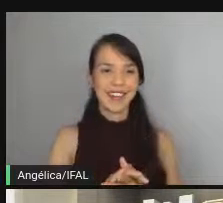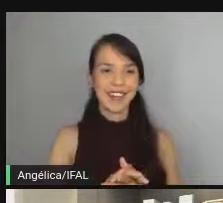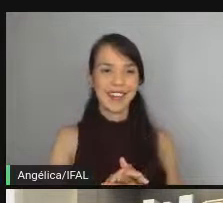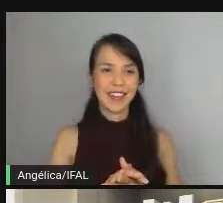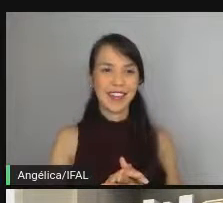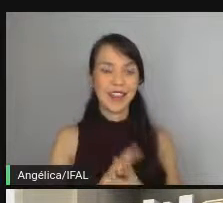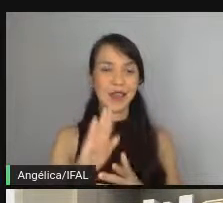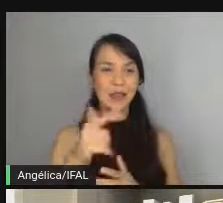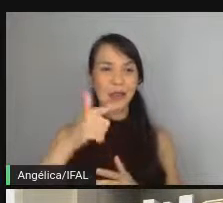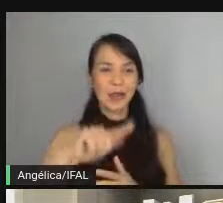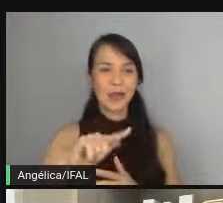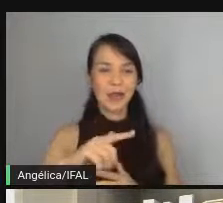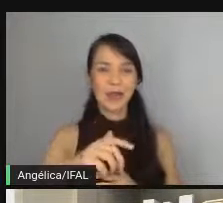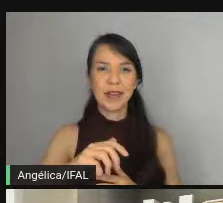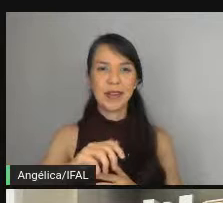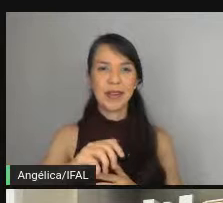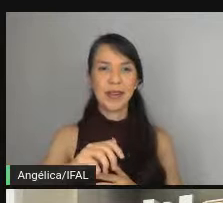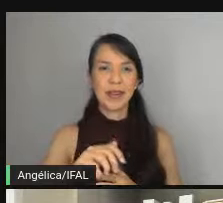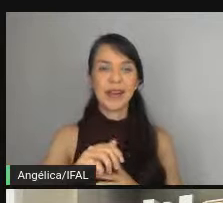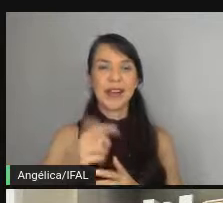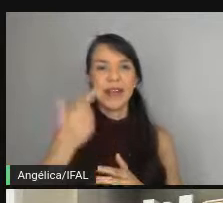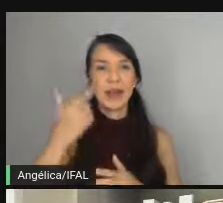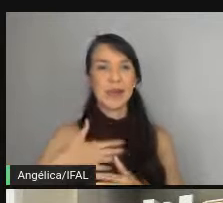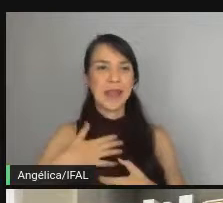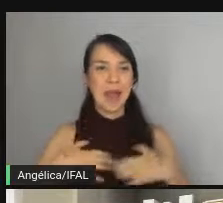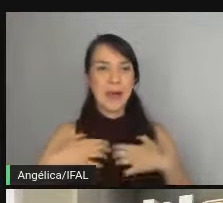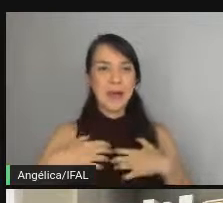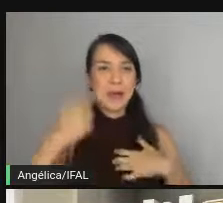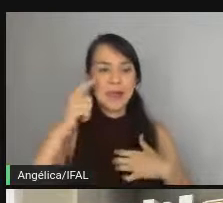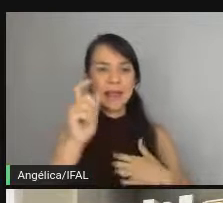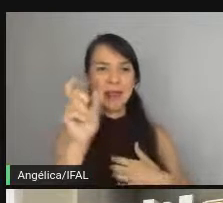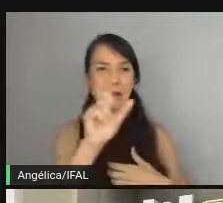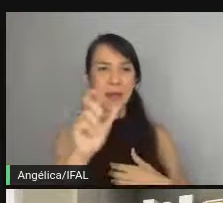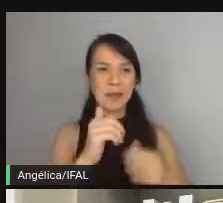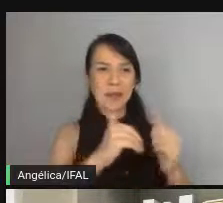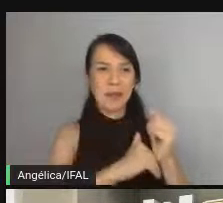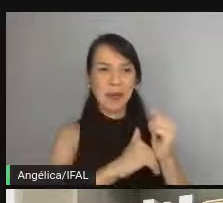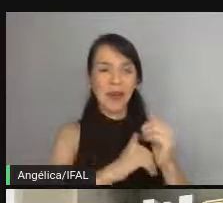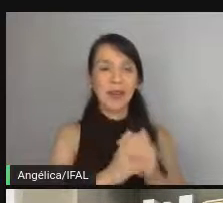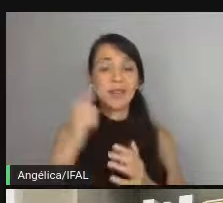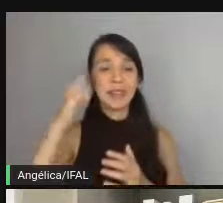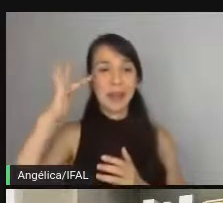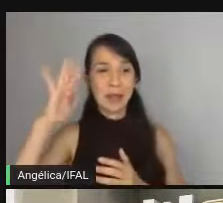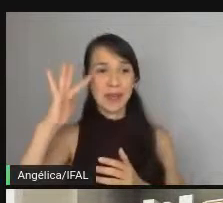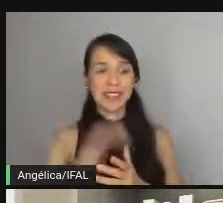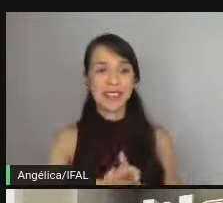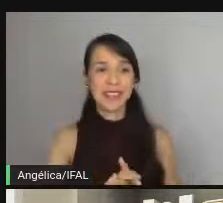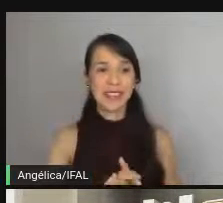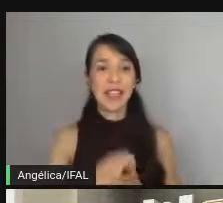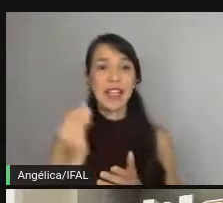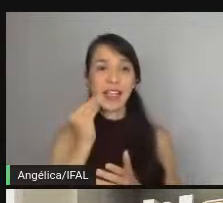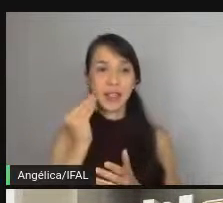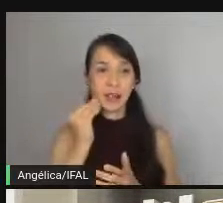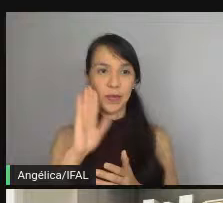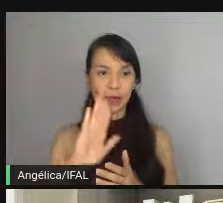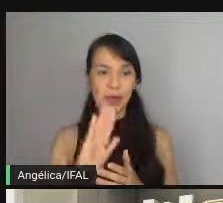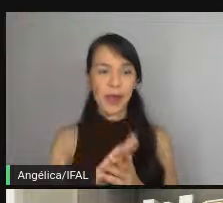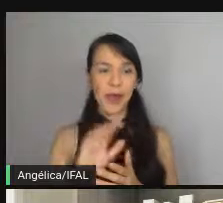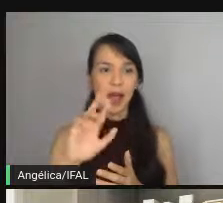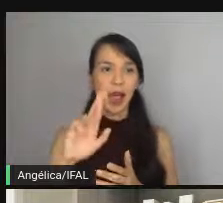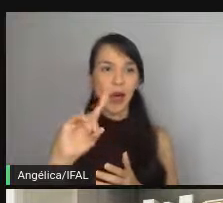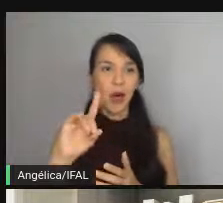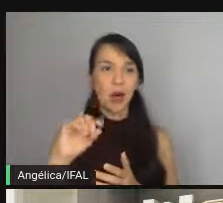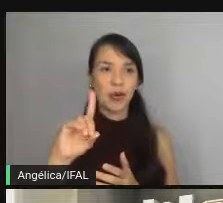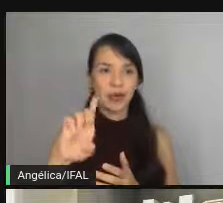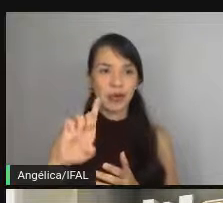mais uma vez, agoniado para a gente meter a mão no código. o que a gente está, uma das coisas que a gente está pensando, exatamente tentando mostrar, a hora de que a